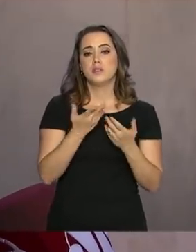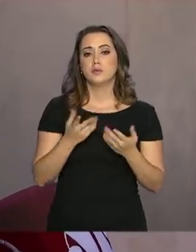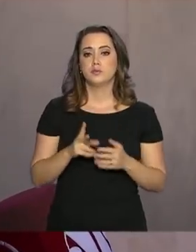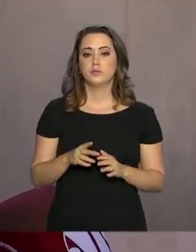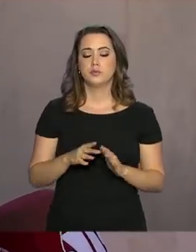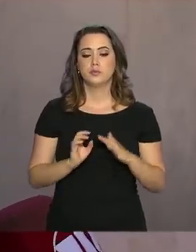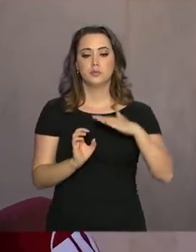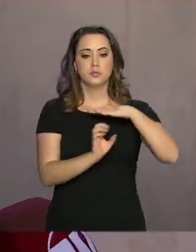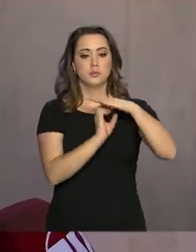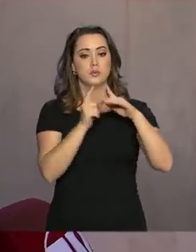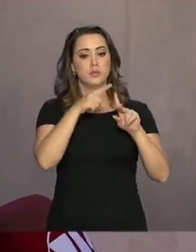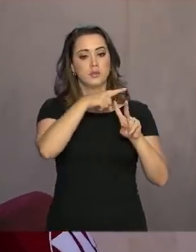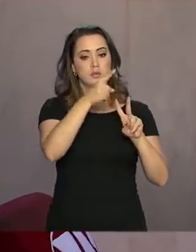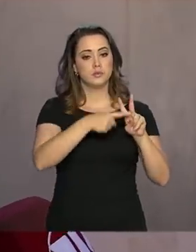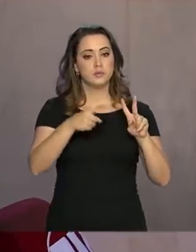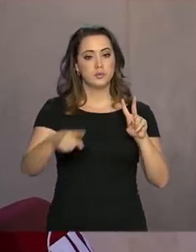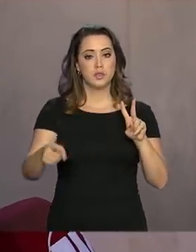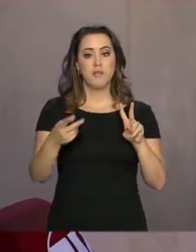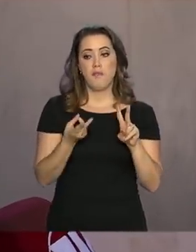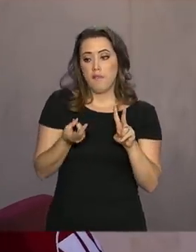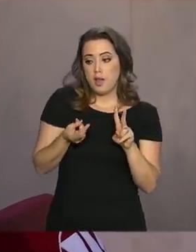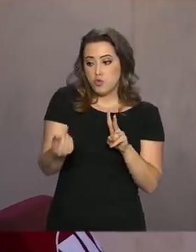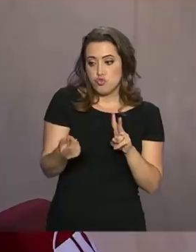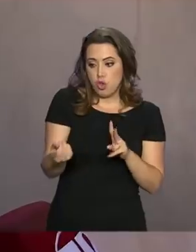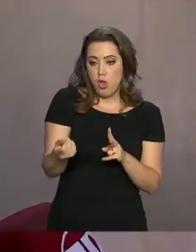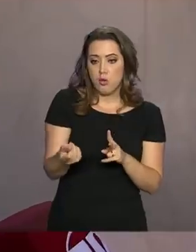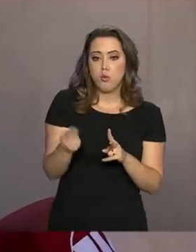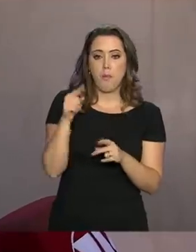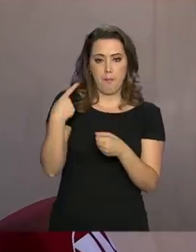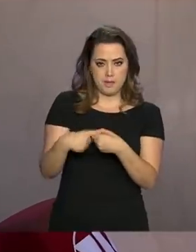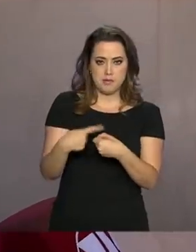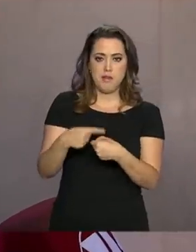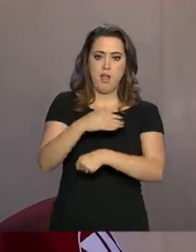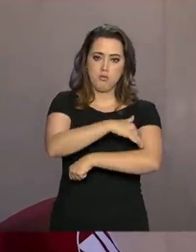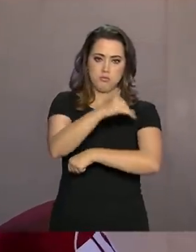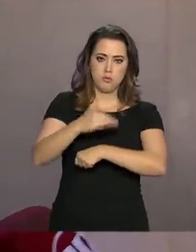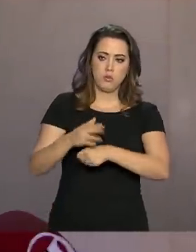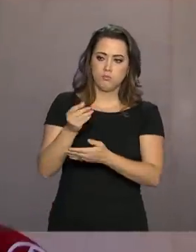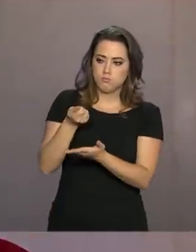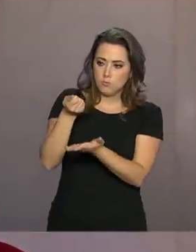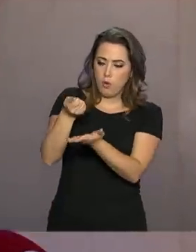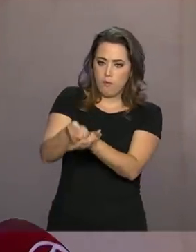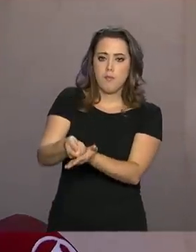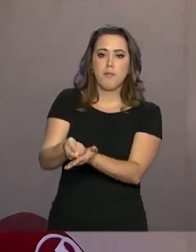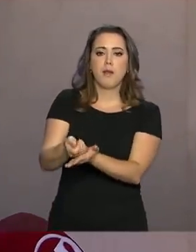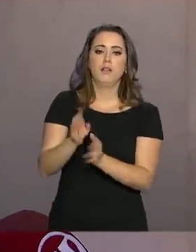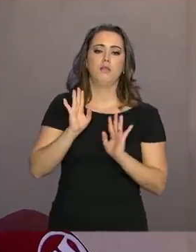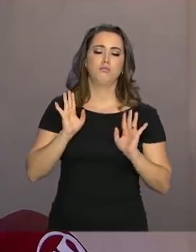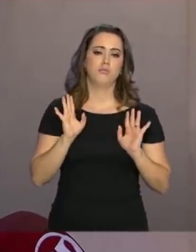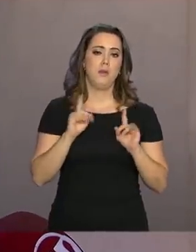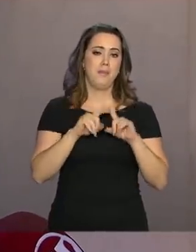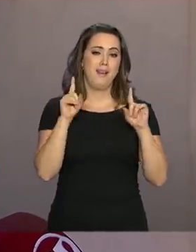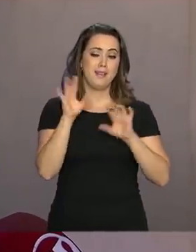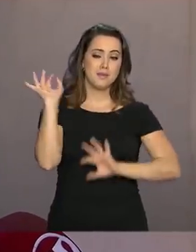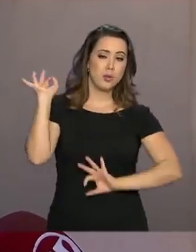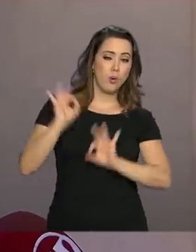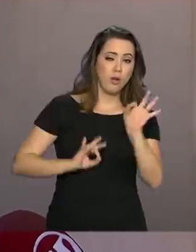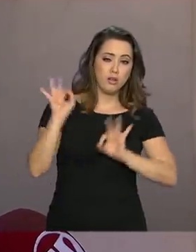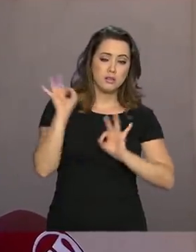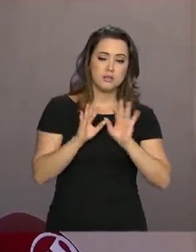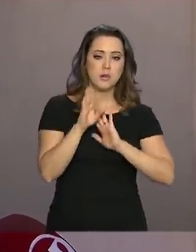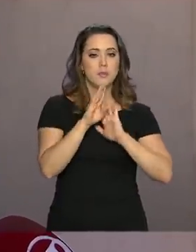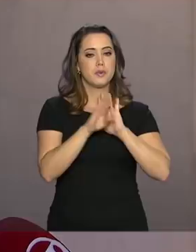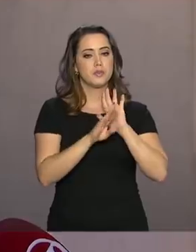Vale vai colocar recursos financeiros, isso ela já assegurou. Mas é preciso organizar